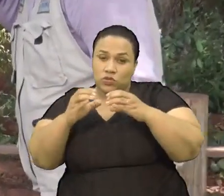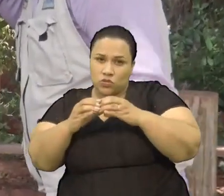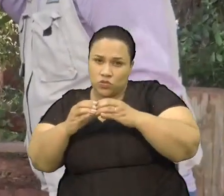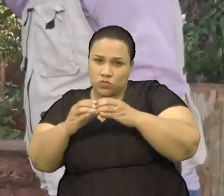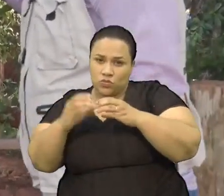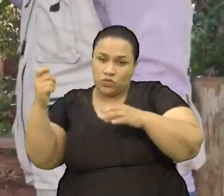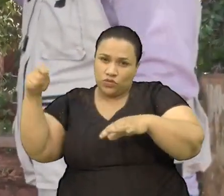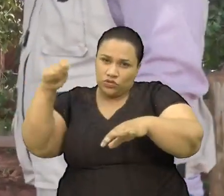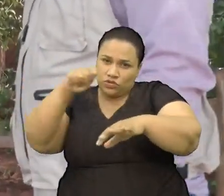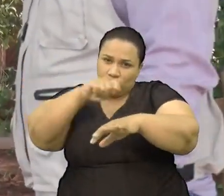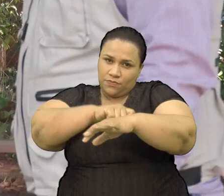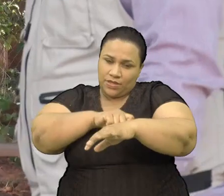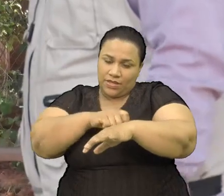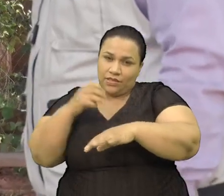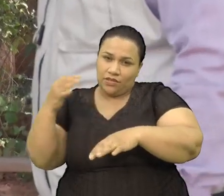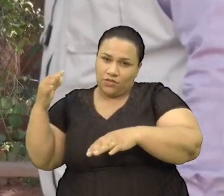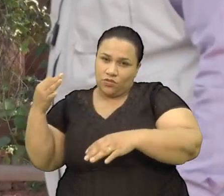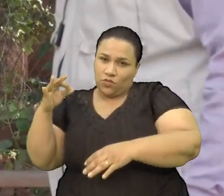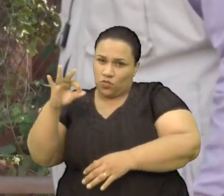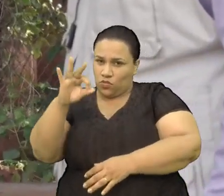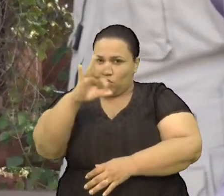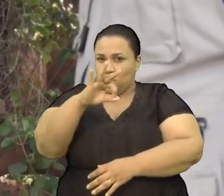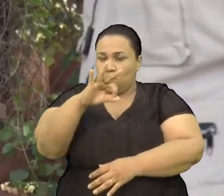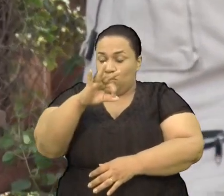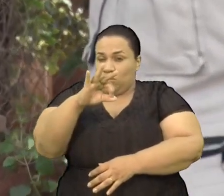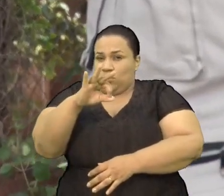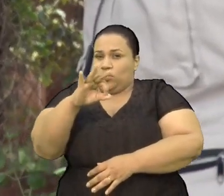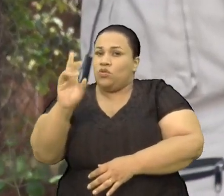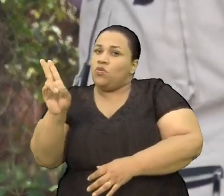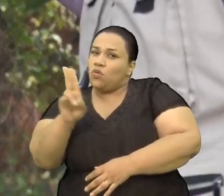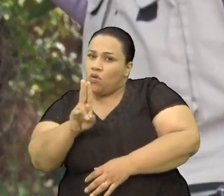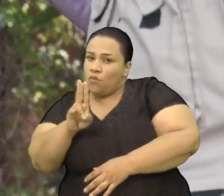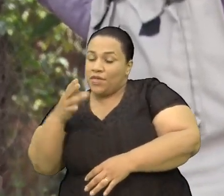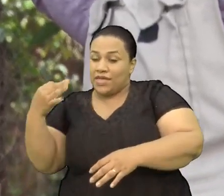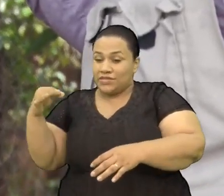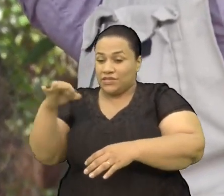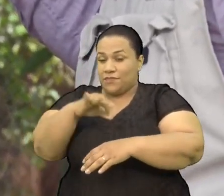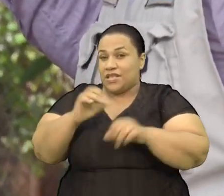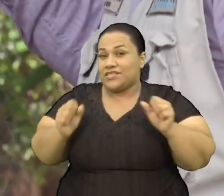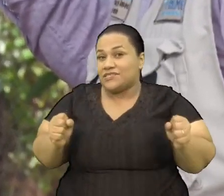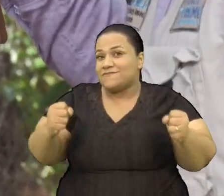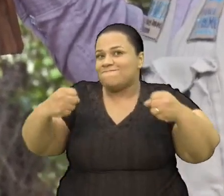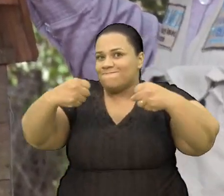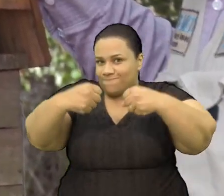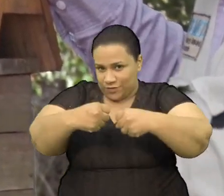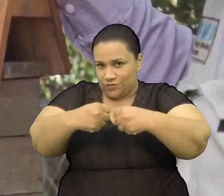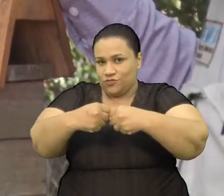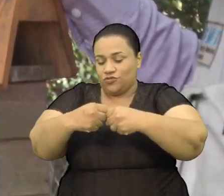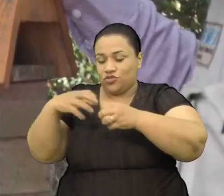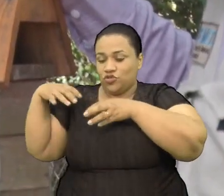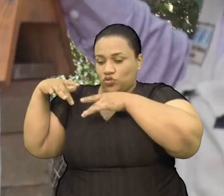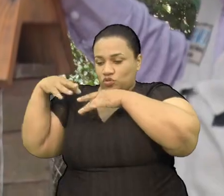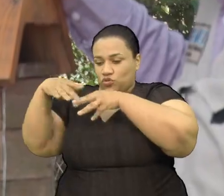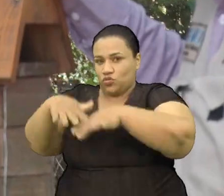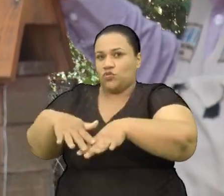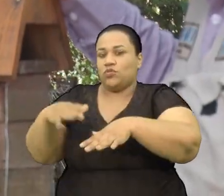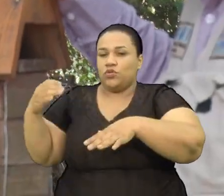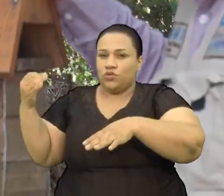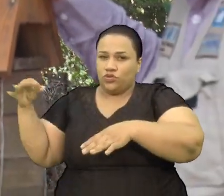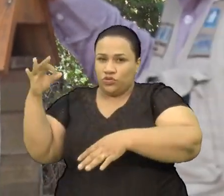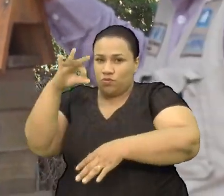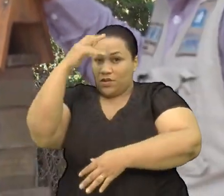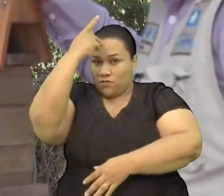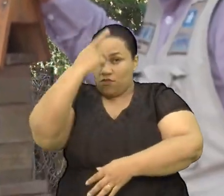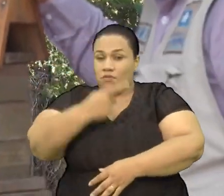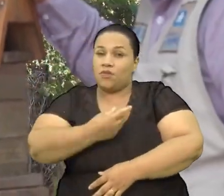grupo De abelhas Que estão aqui Na entrada Ele tem um nome São as abelhas Guardiãs Elas defendem Essa colmeia Com a própria